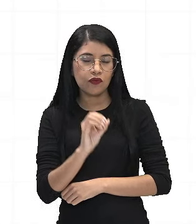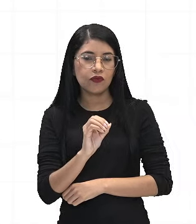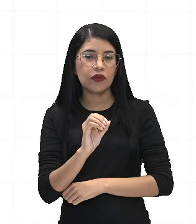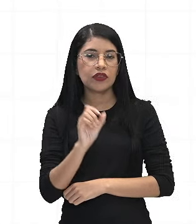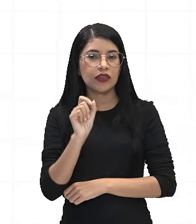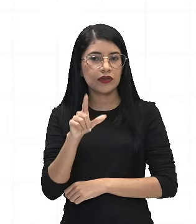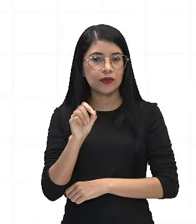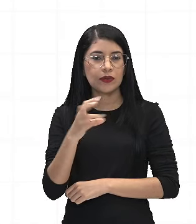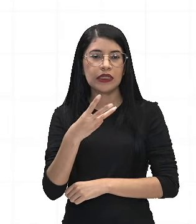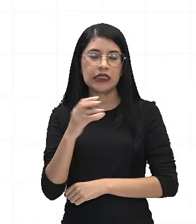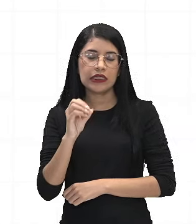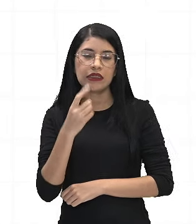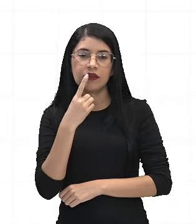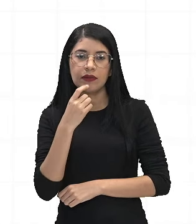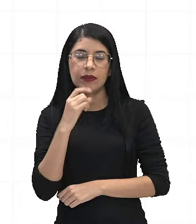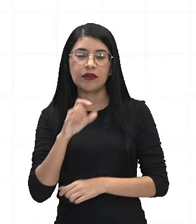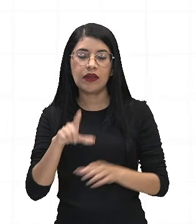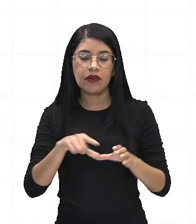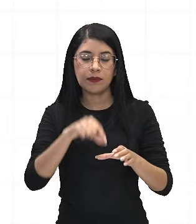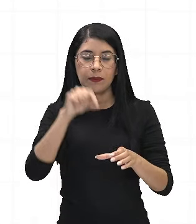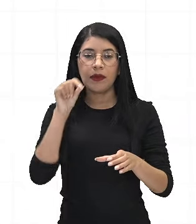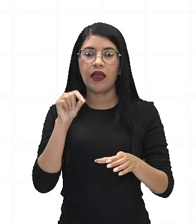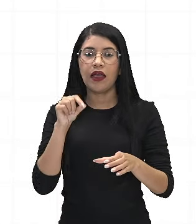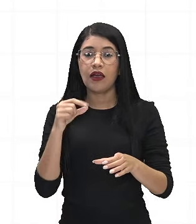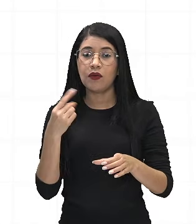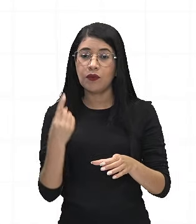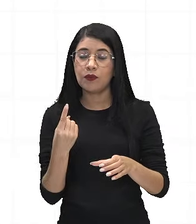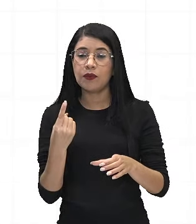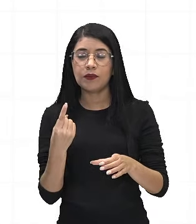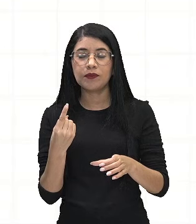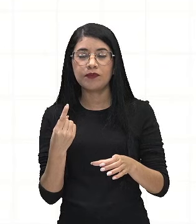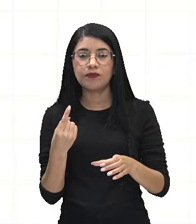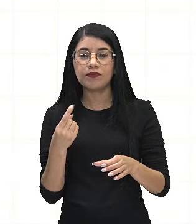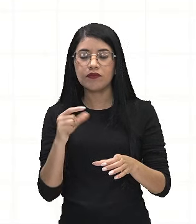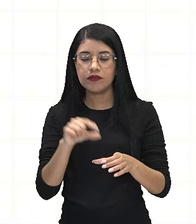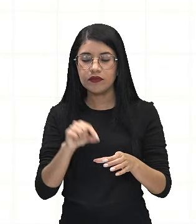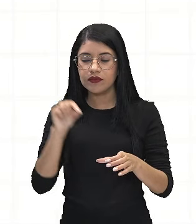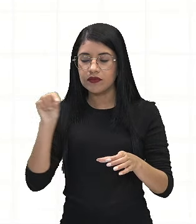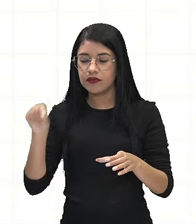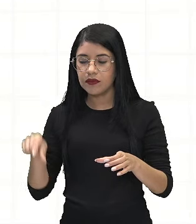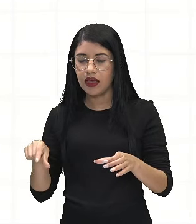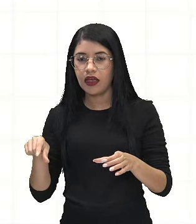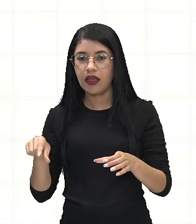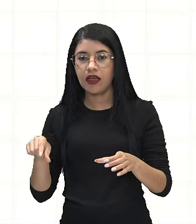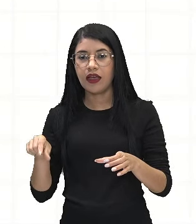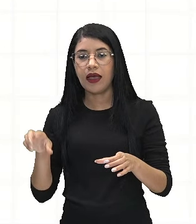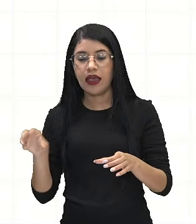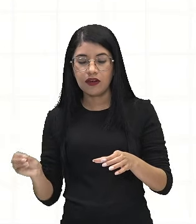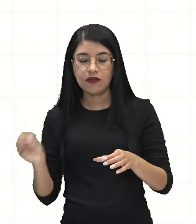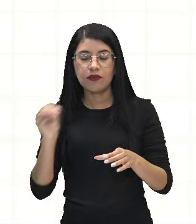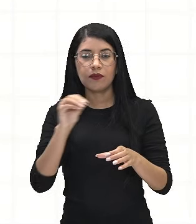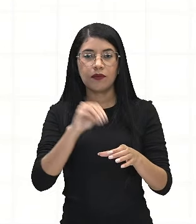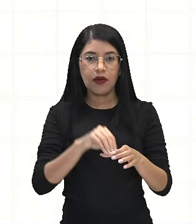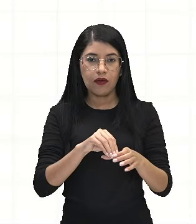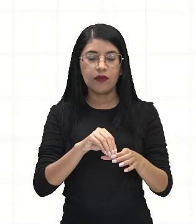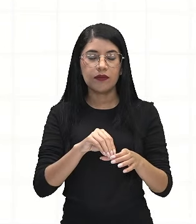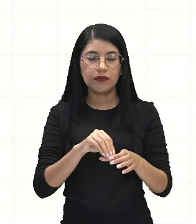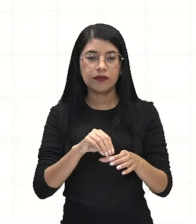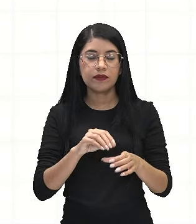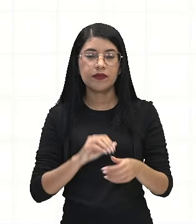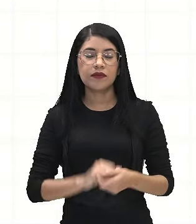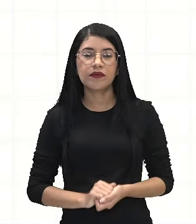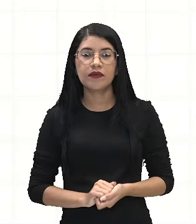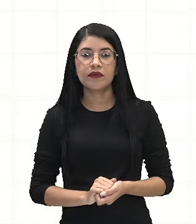Sorteando uma bola de cada vez, e toda bola é reposta na urna, ou seja, eu retiro a bola